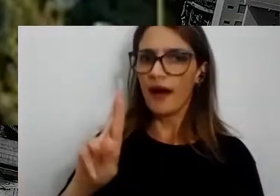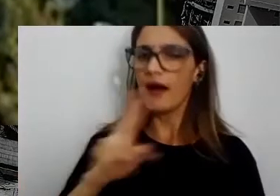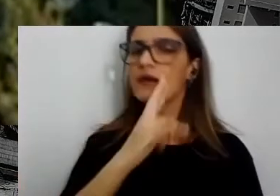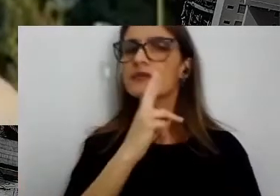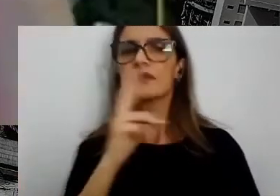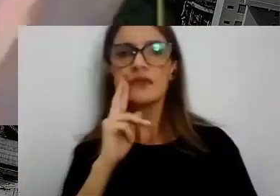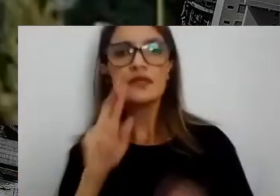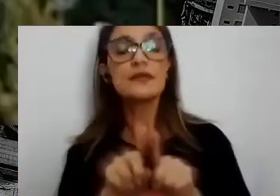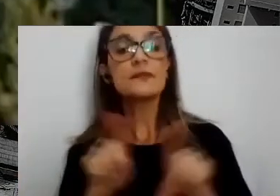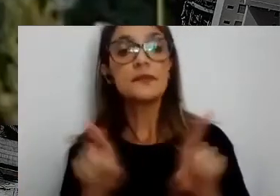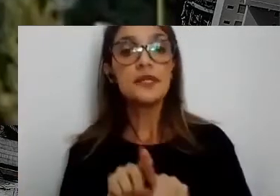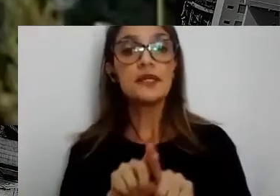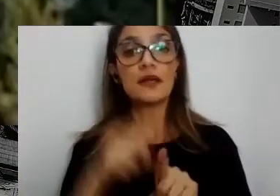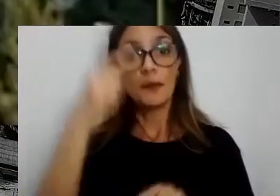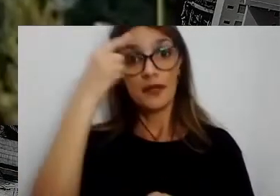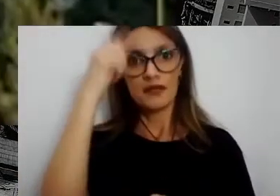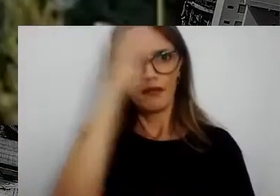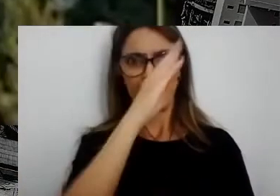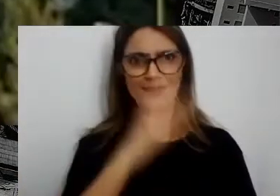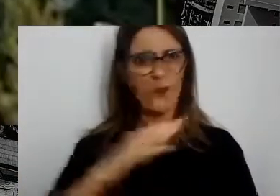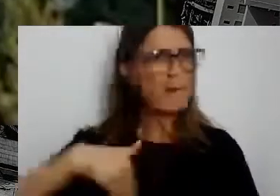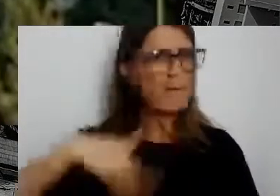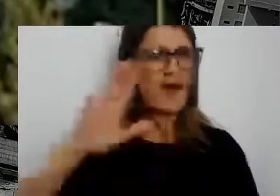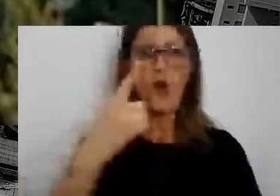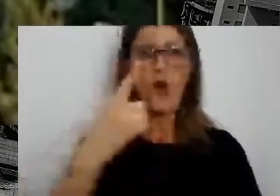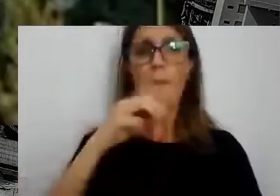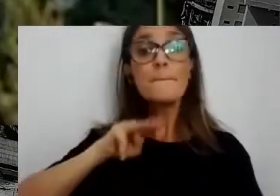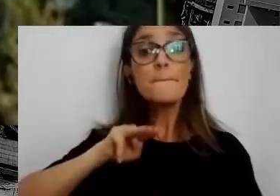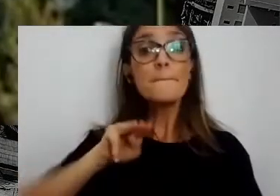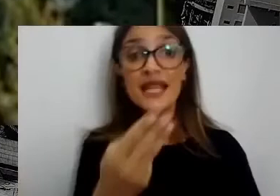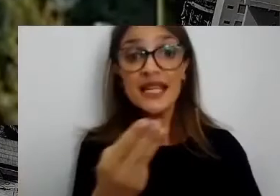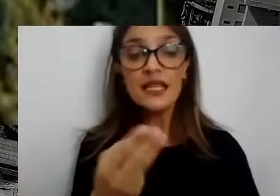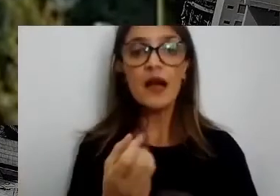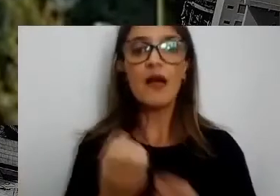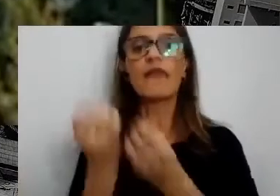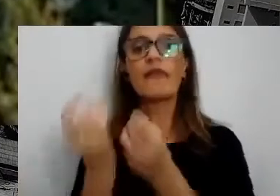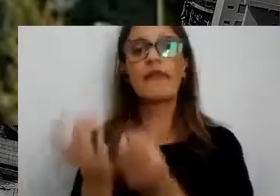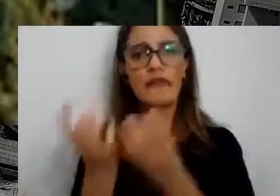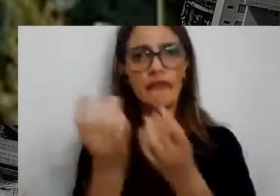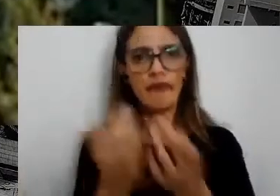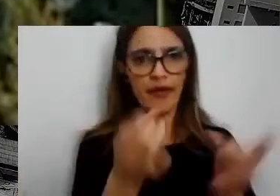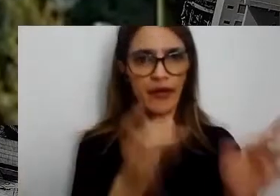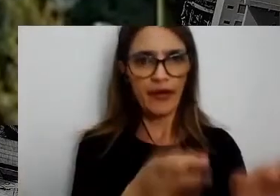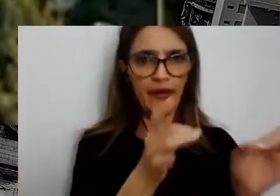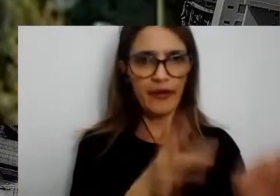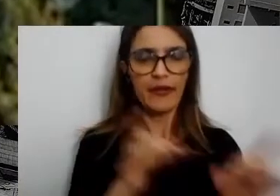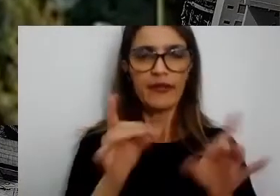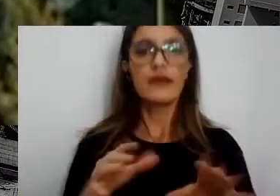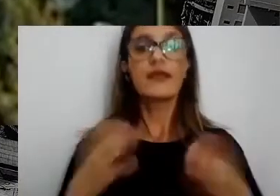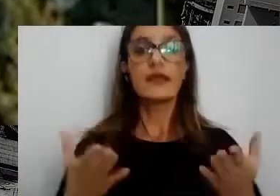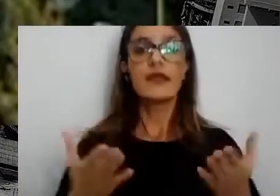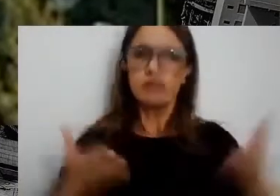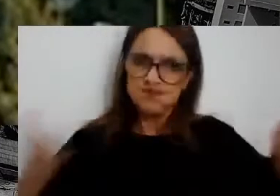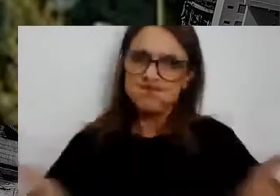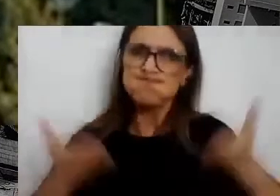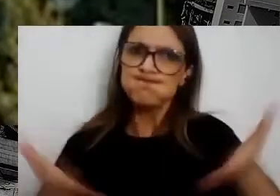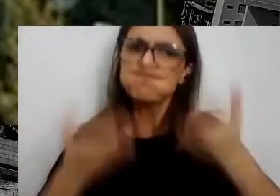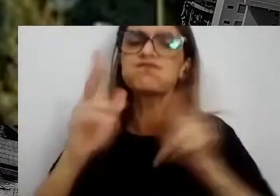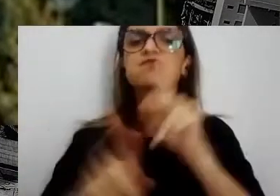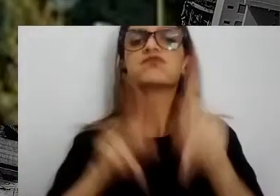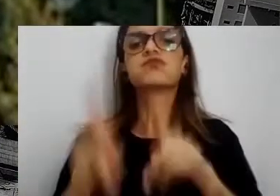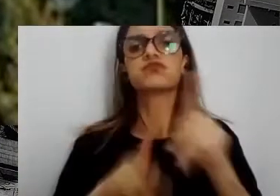Se a gente pensar, Brasil é mais de um milhão de pontos de venda. Então, engajar todo esse público também é um passo